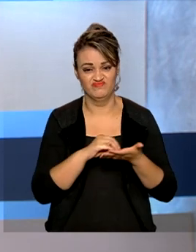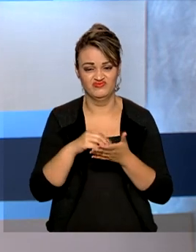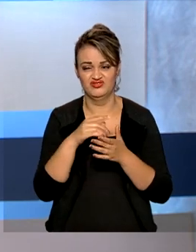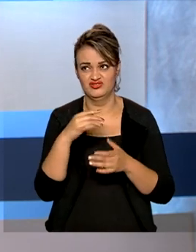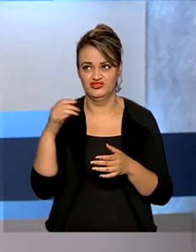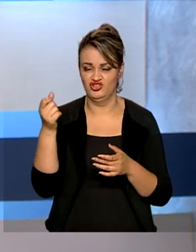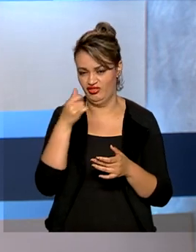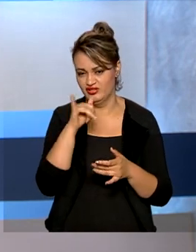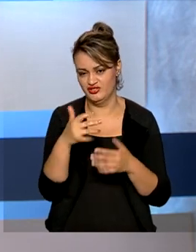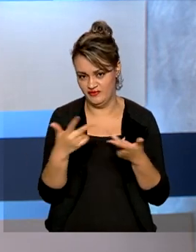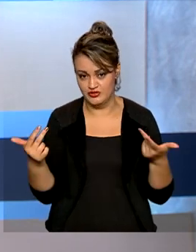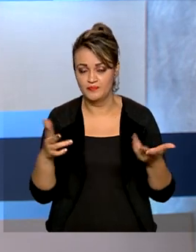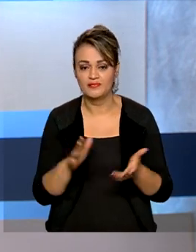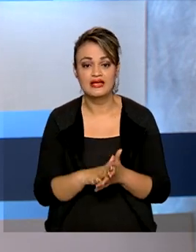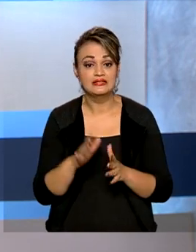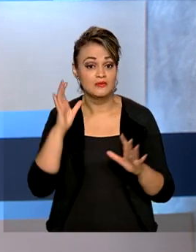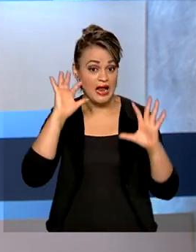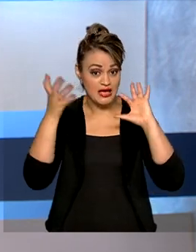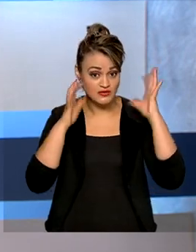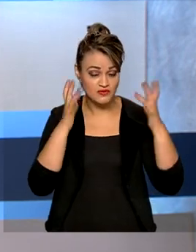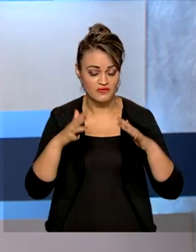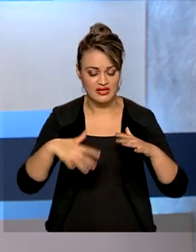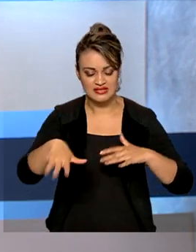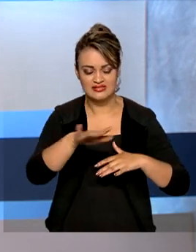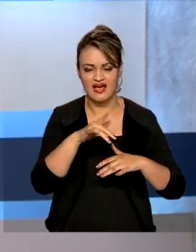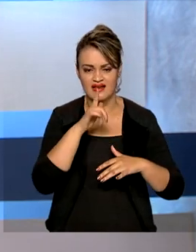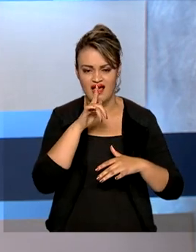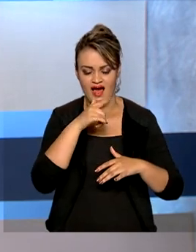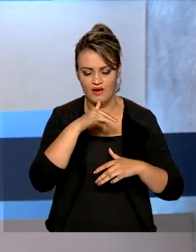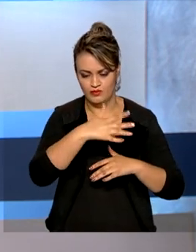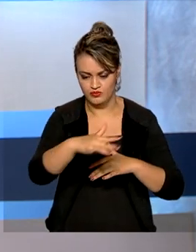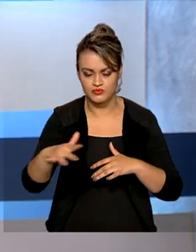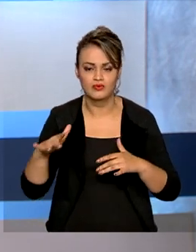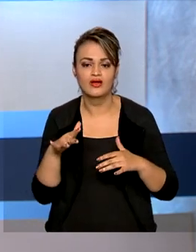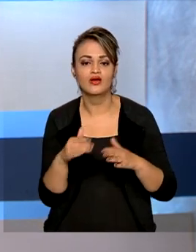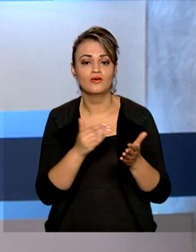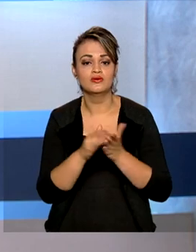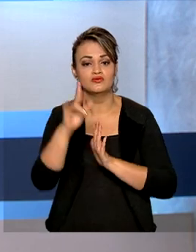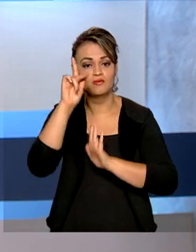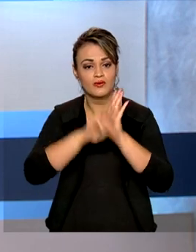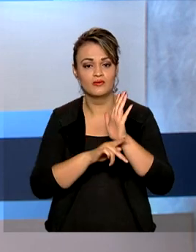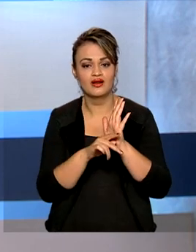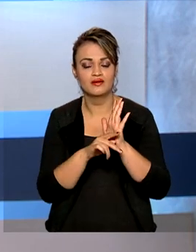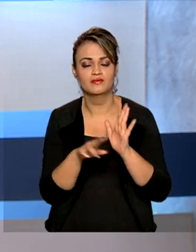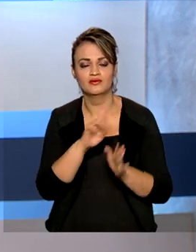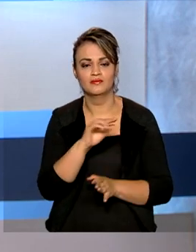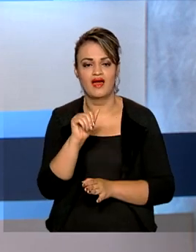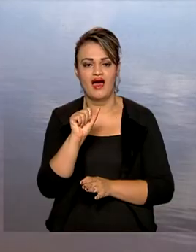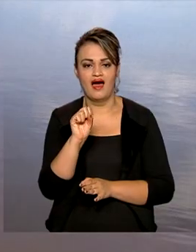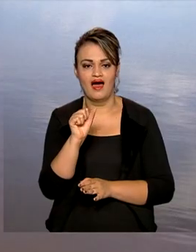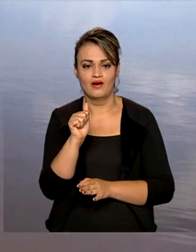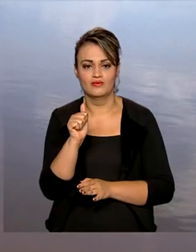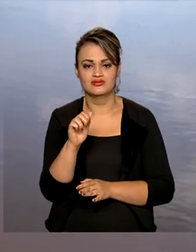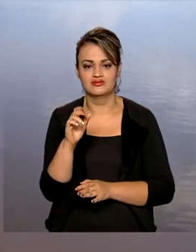esta realidade, recuperar as nascentes de rios brasileiros, foi lançado o programa Águas Brasileiras.